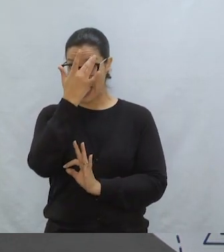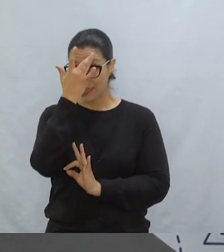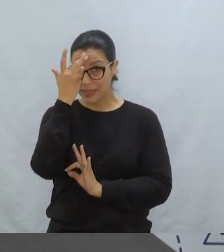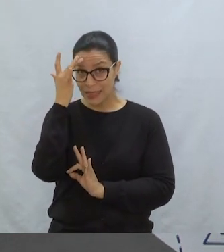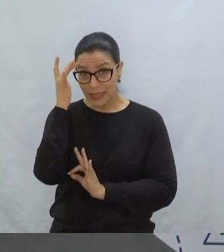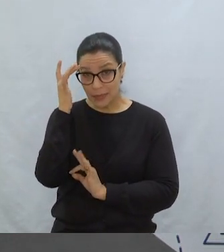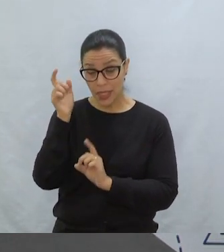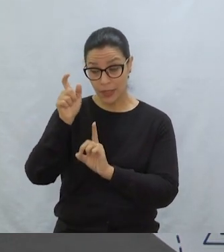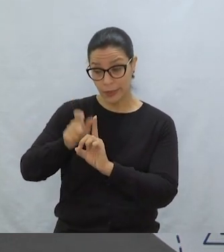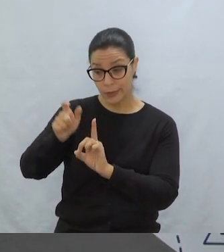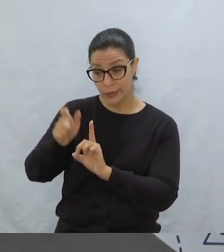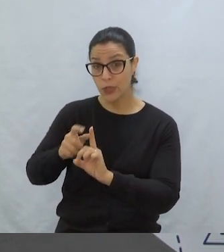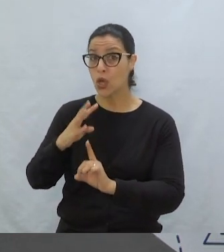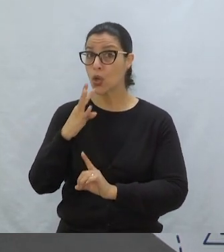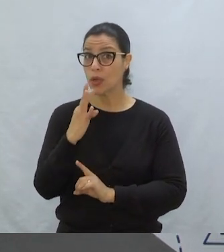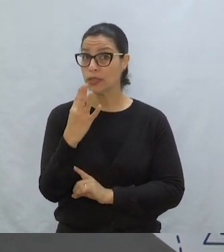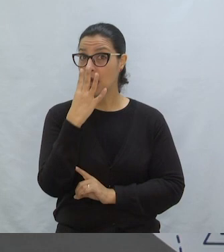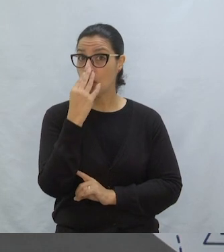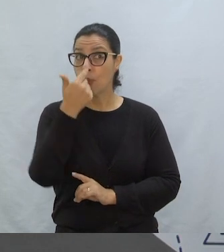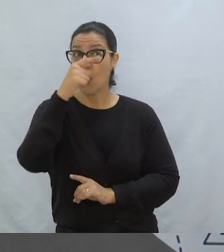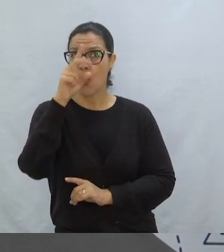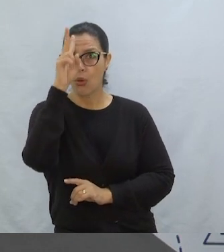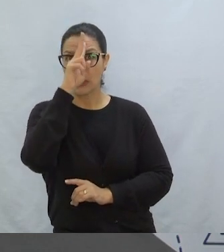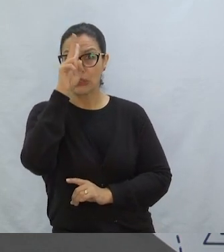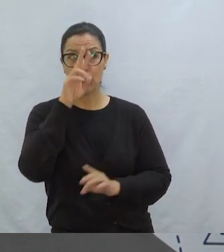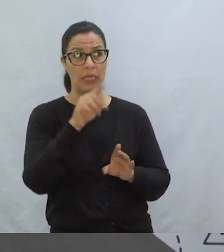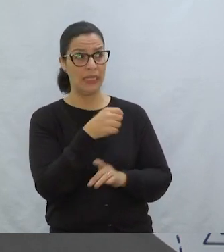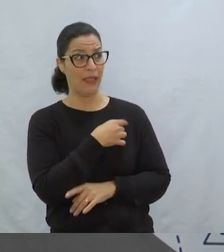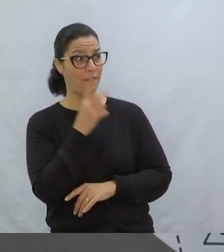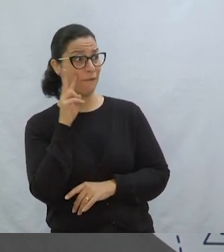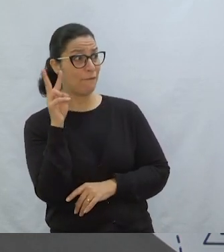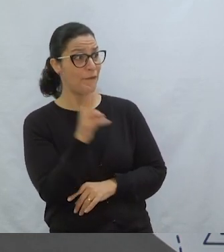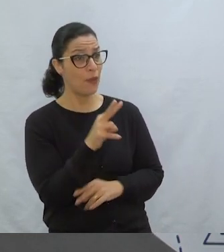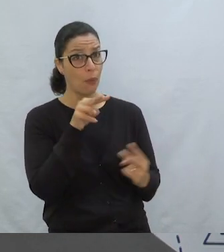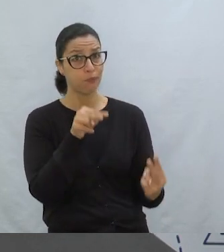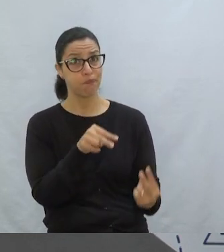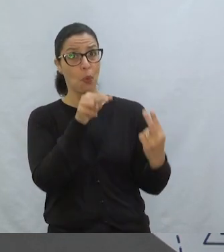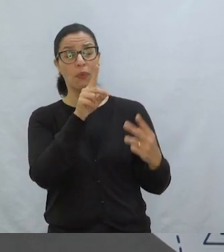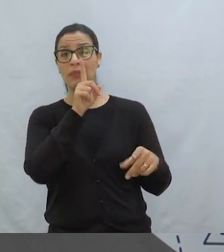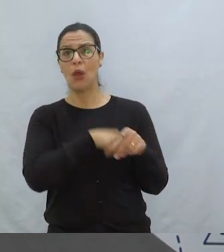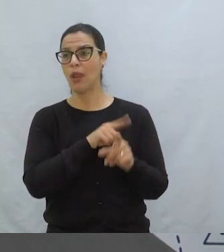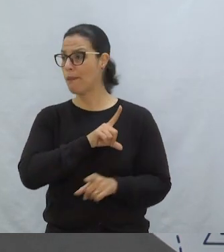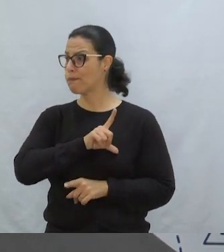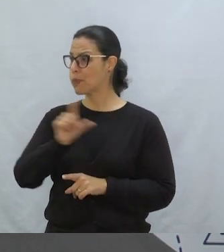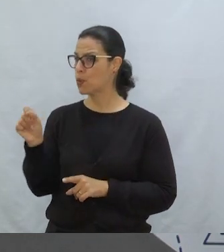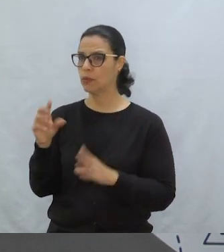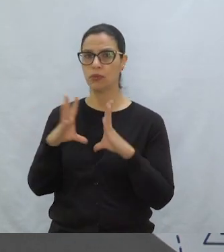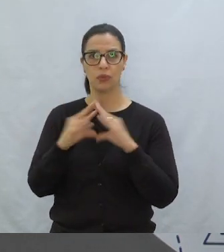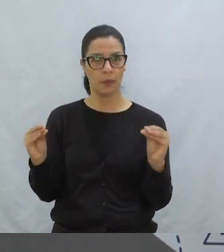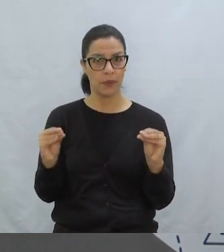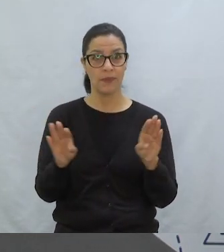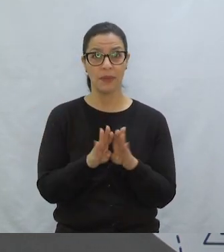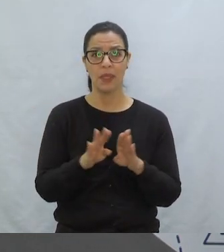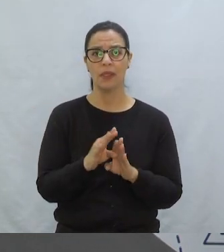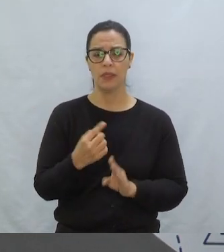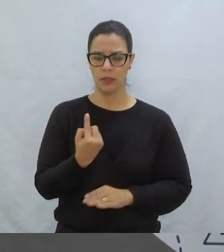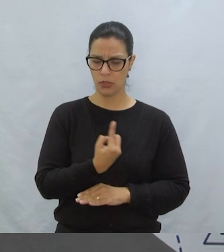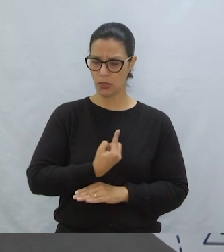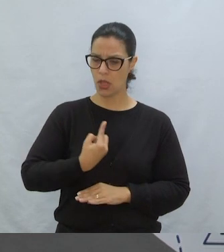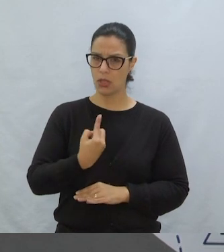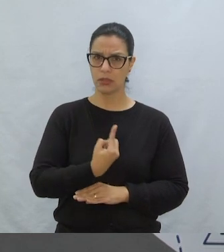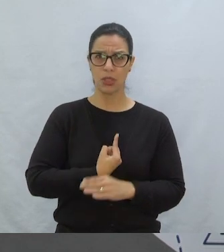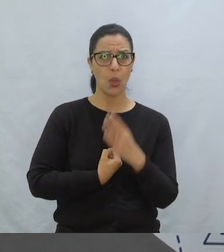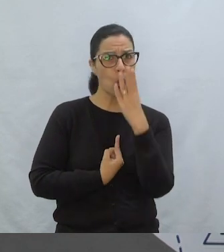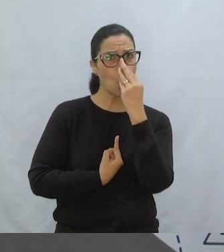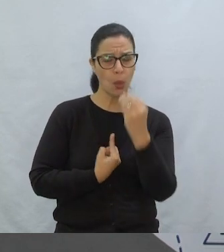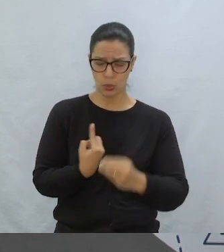conheciam o lobo De outras histórias Foram simplesmente se afastando Dele E ele foi